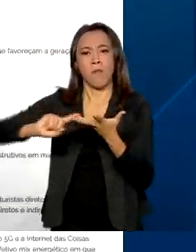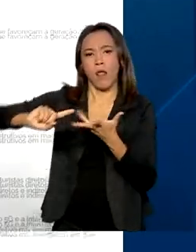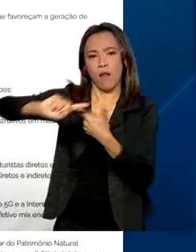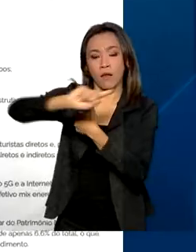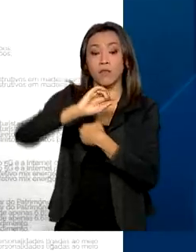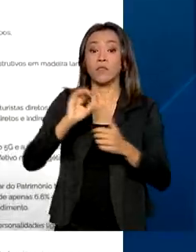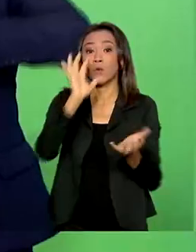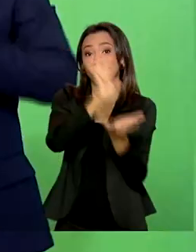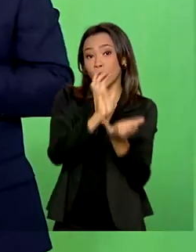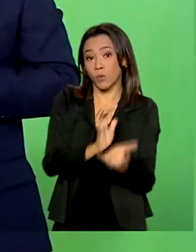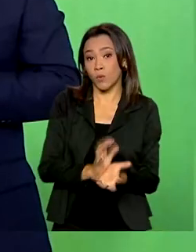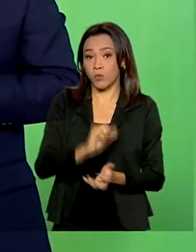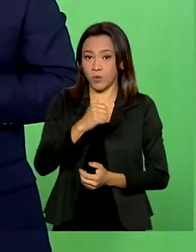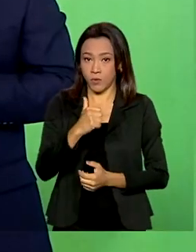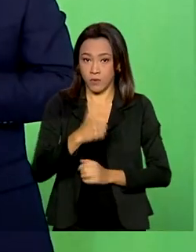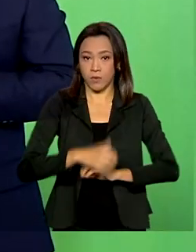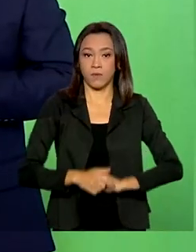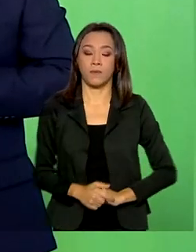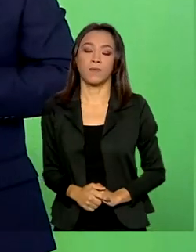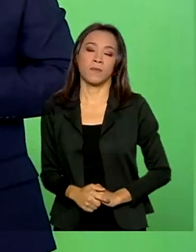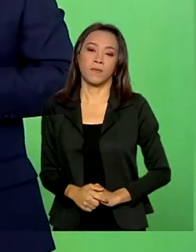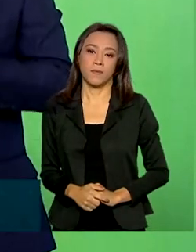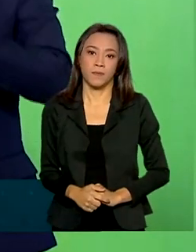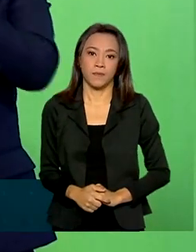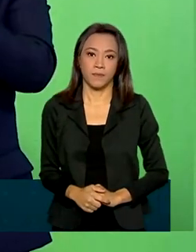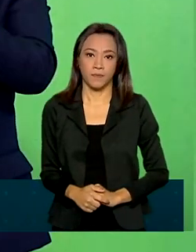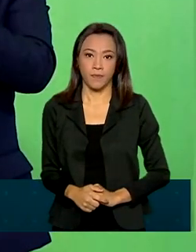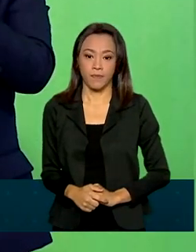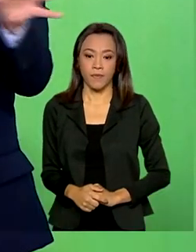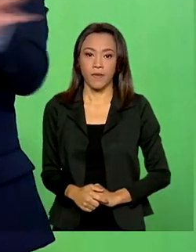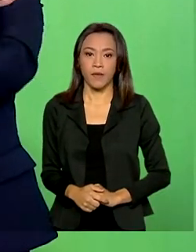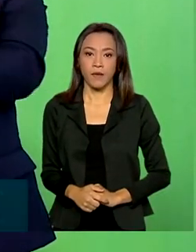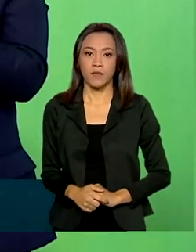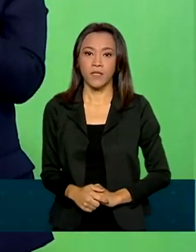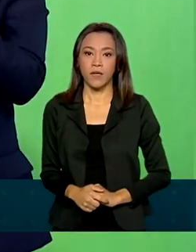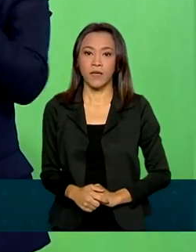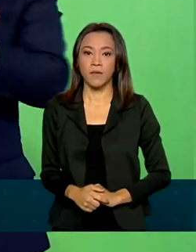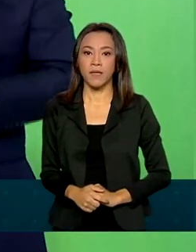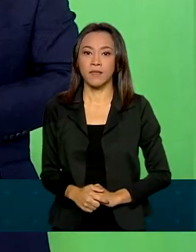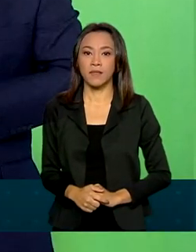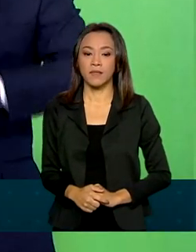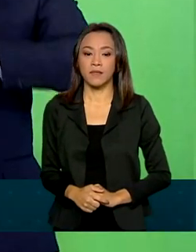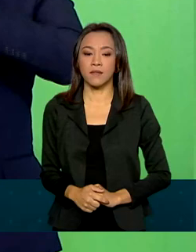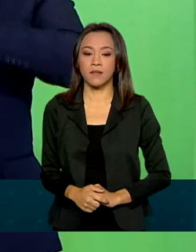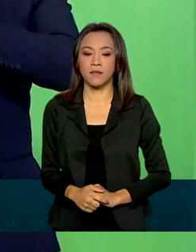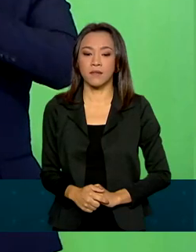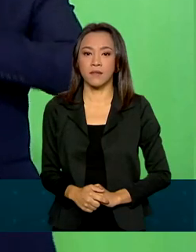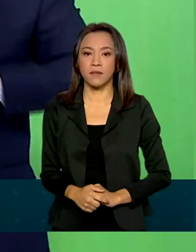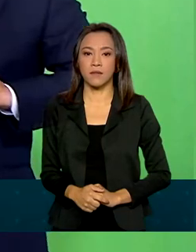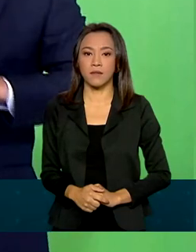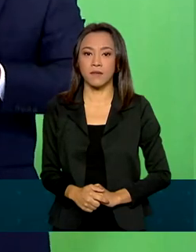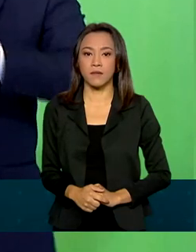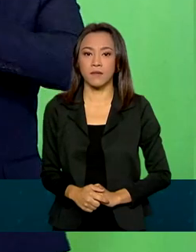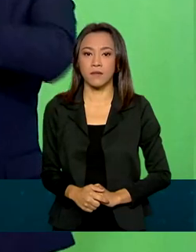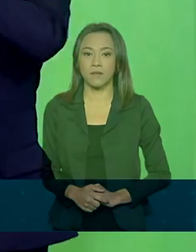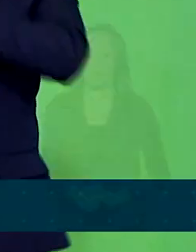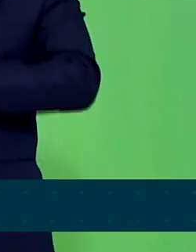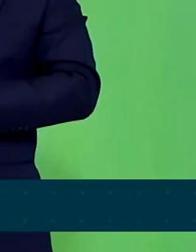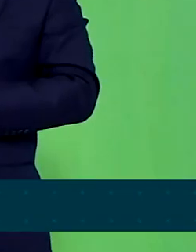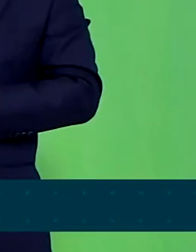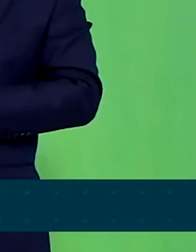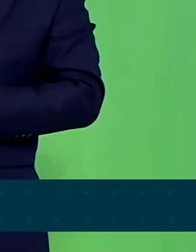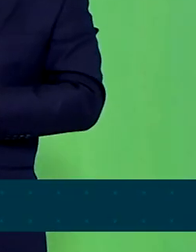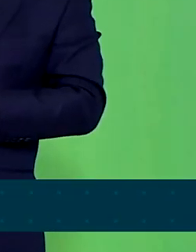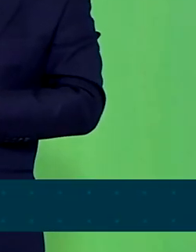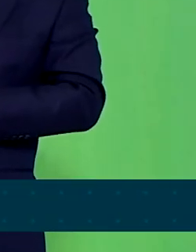11 categorias. Nós já temos 50 projetos já cadastrados em 19 estados brasileiros, com investimentos